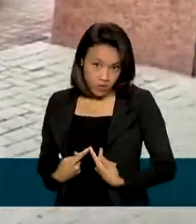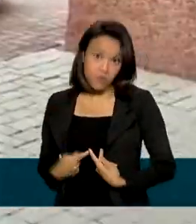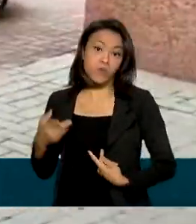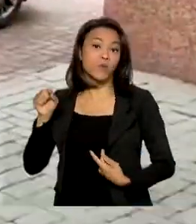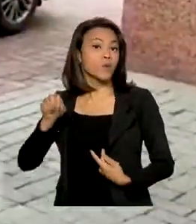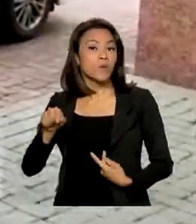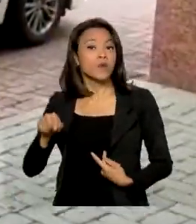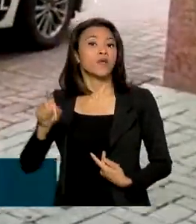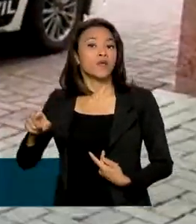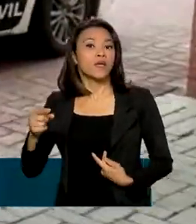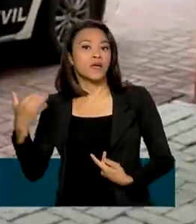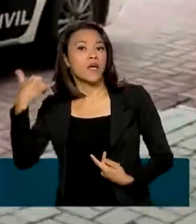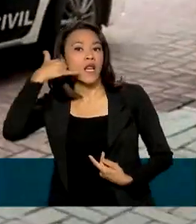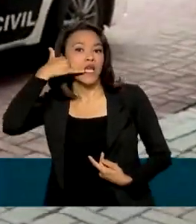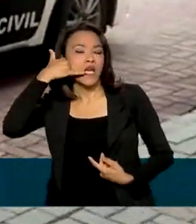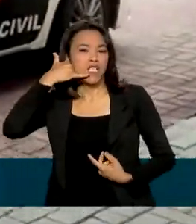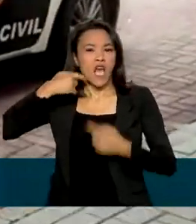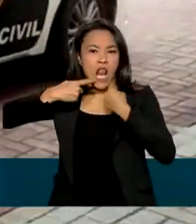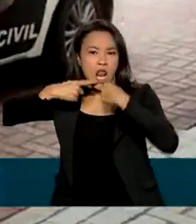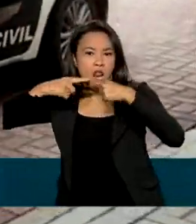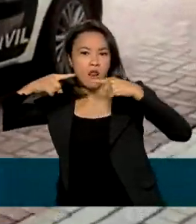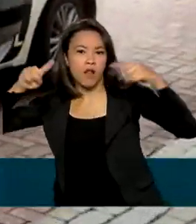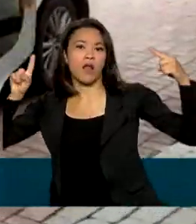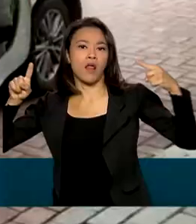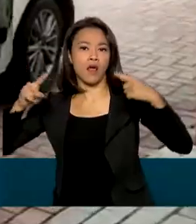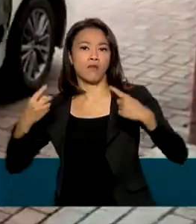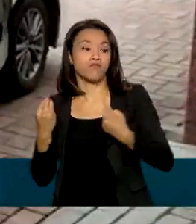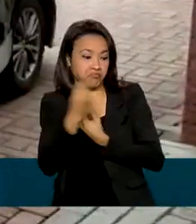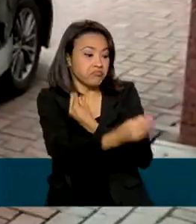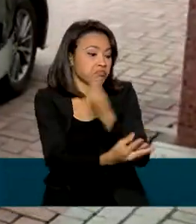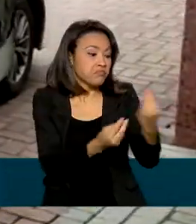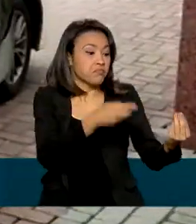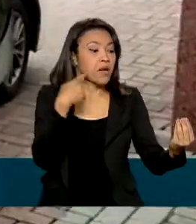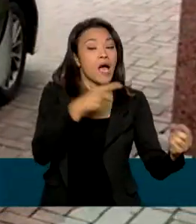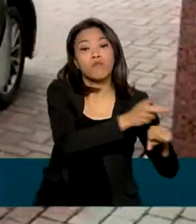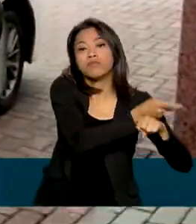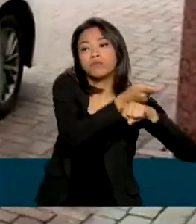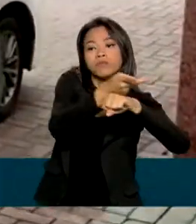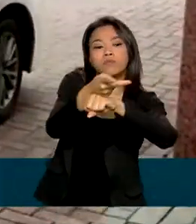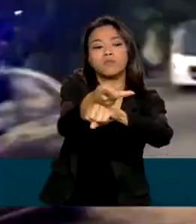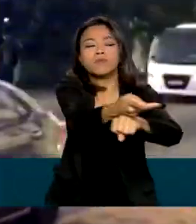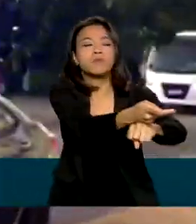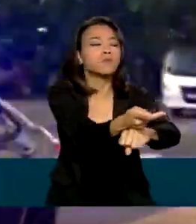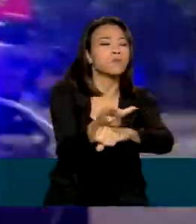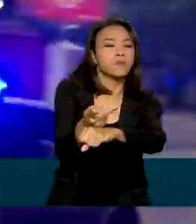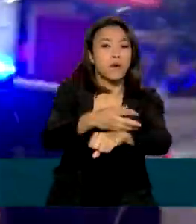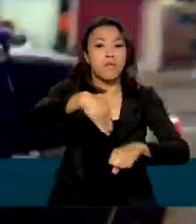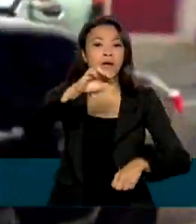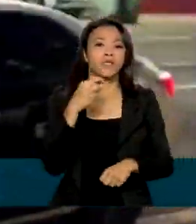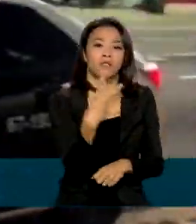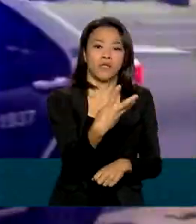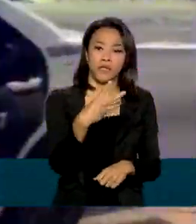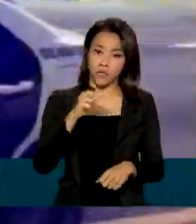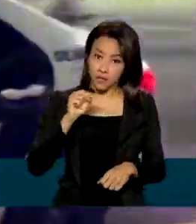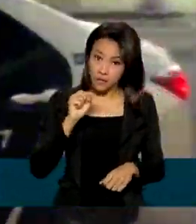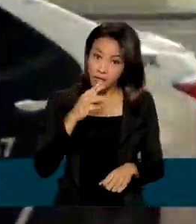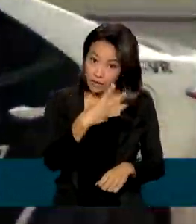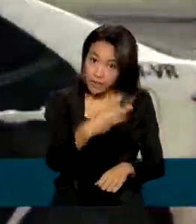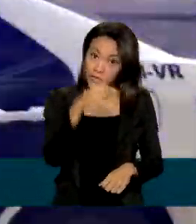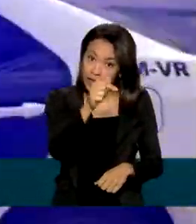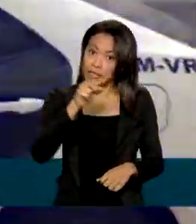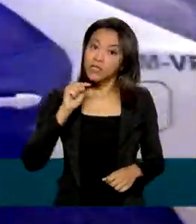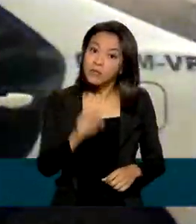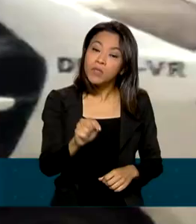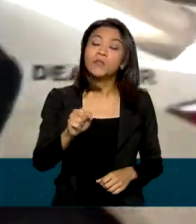disponibiliza os canais Ligue 100 e o Disque 180, mais de 37 mil mulheres vítimas de violência